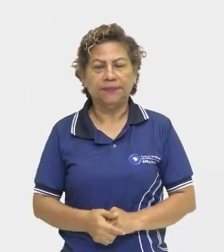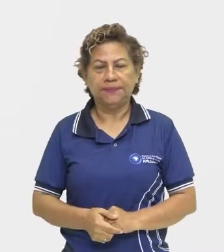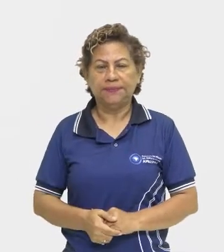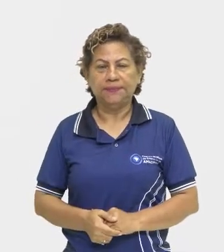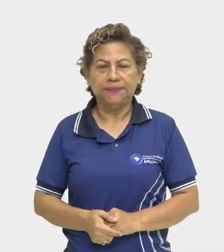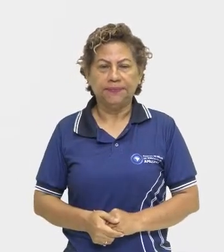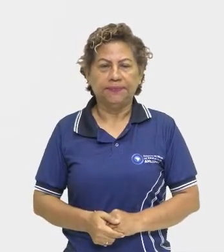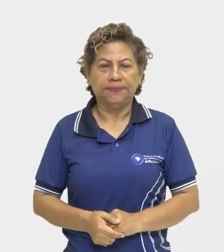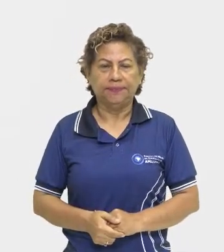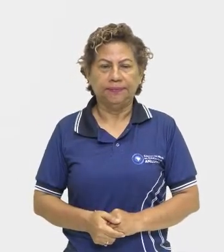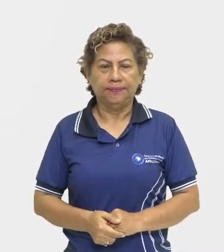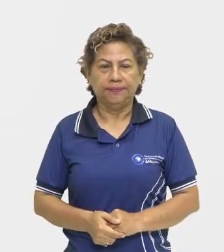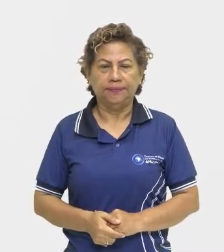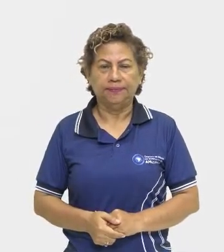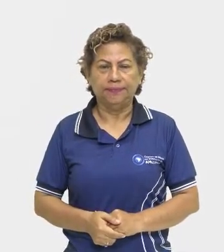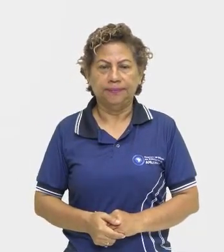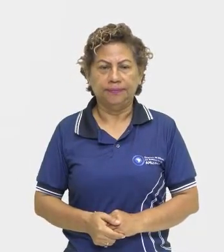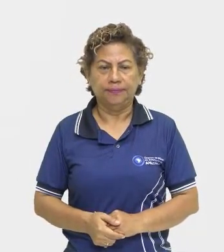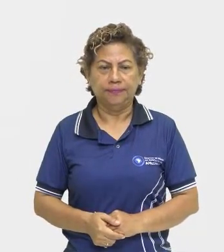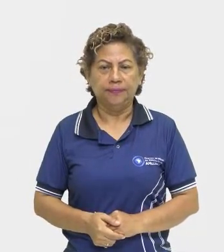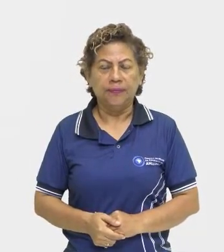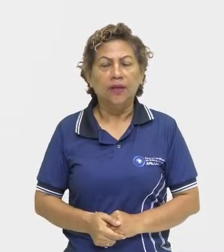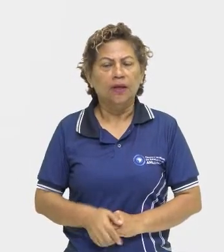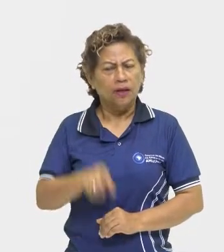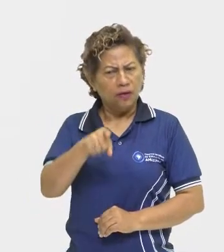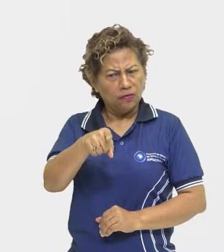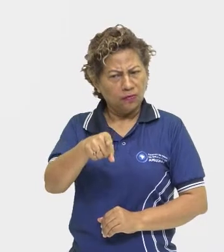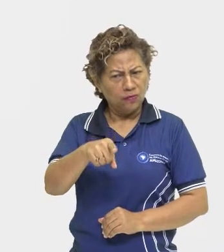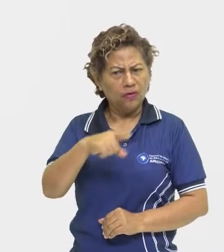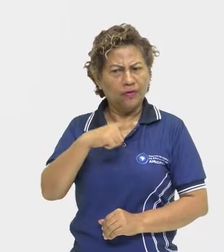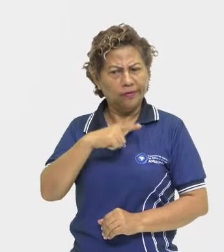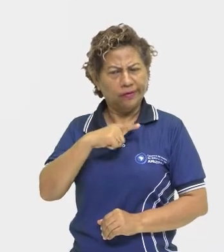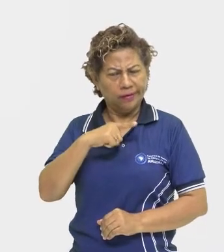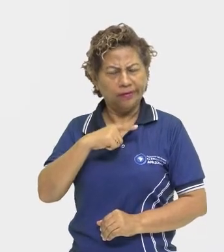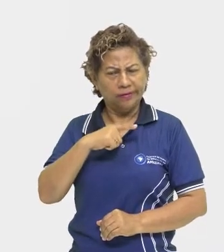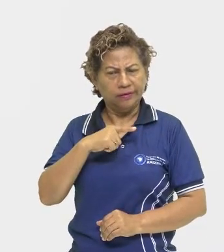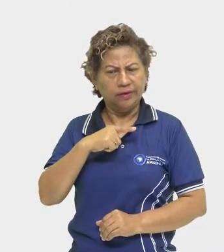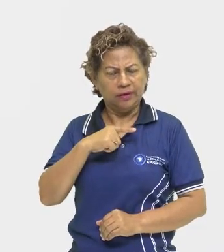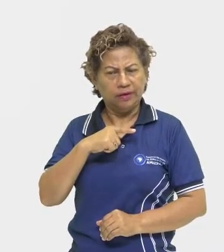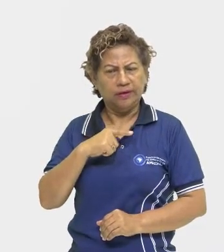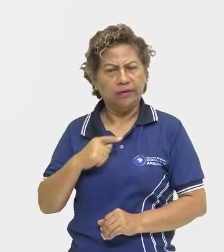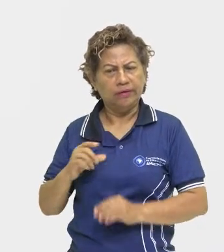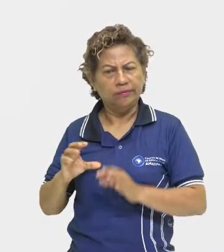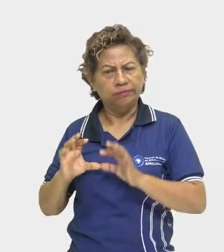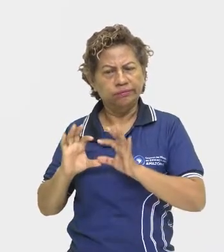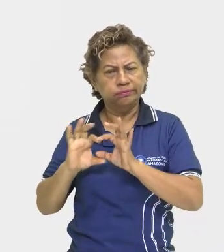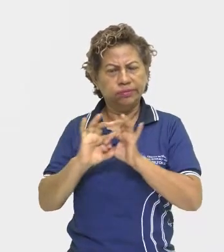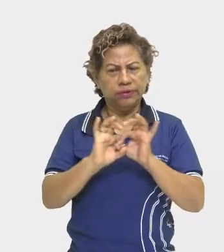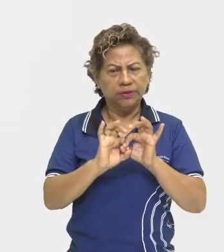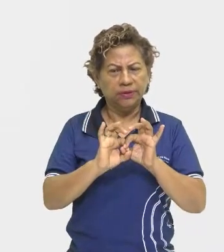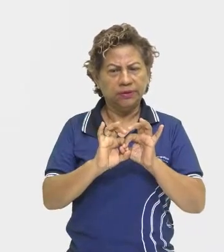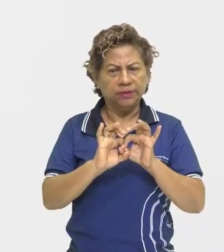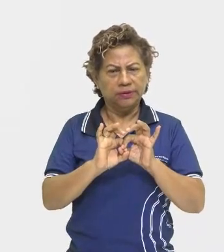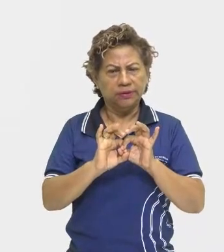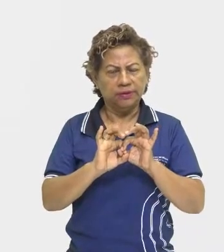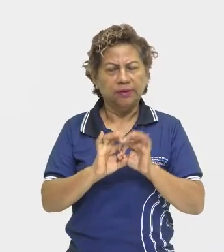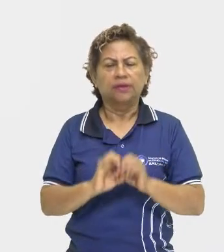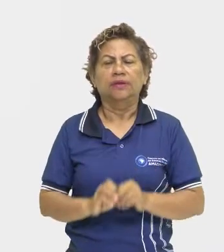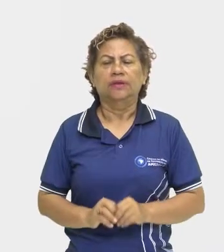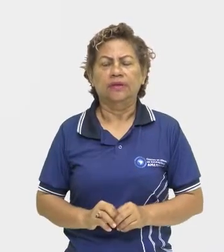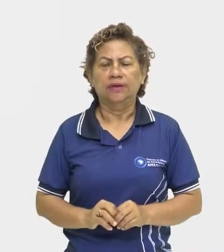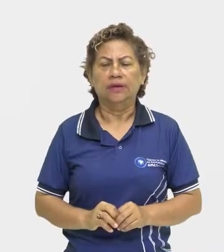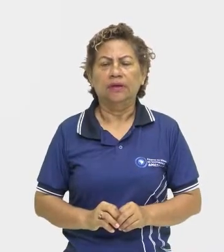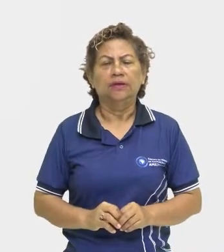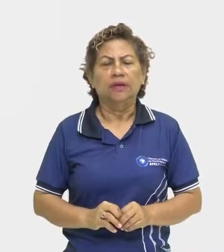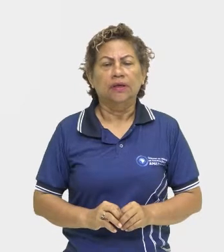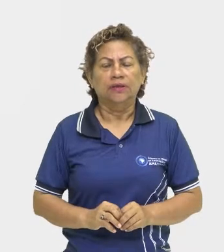aí, então, você tem esse contexto, né, de consequência, de resultado da